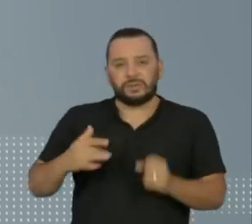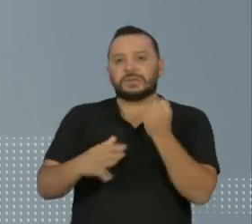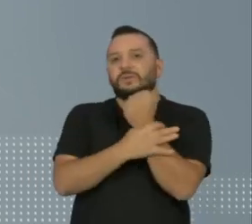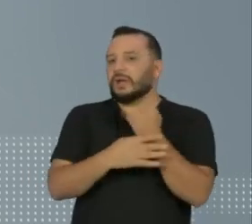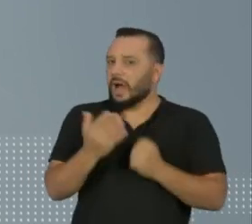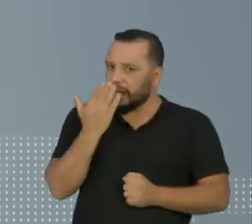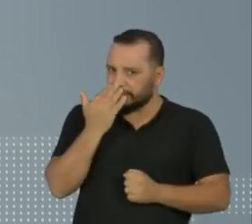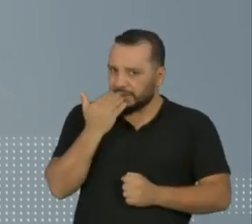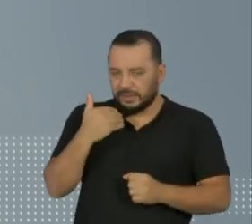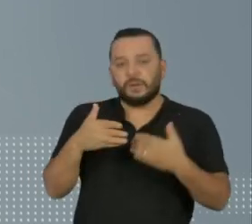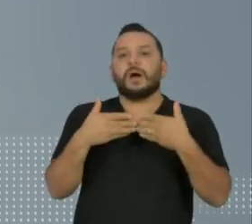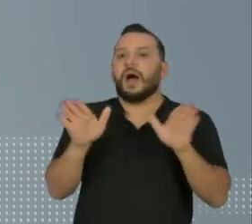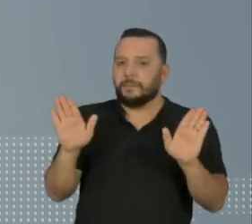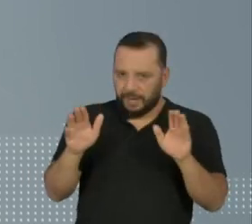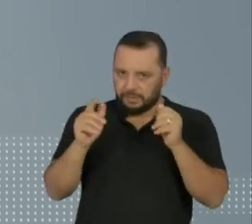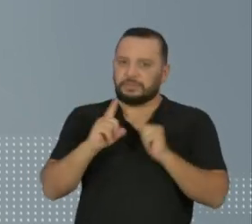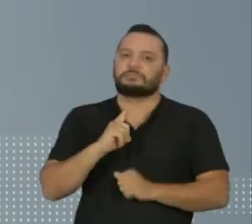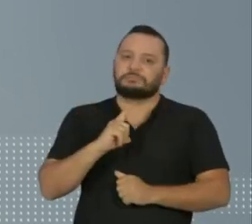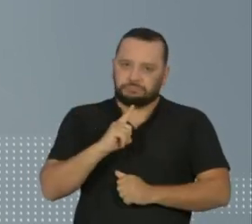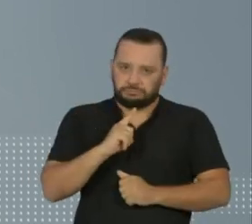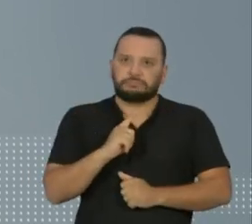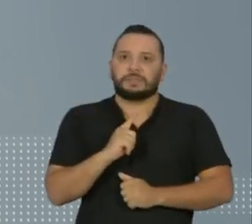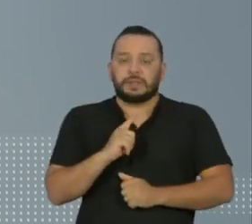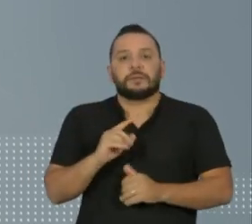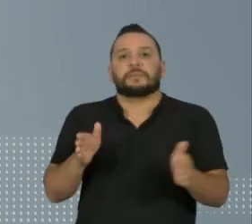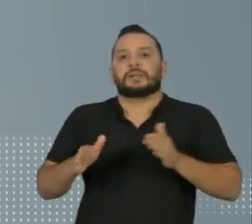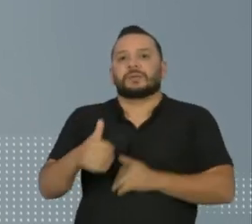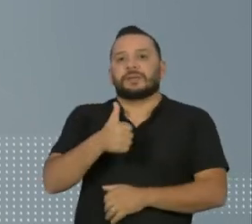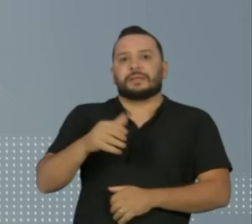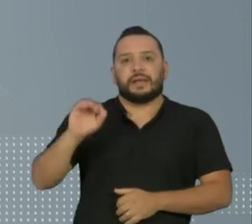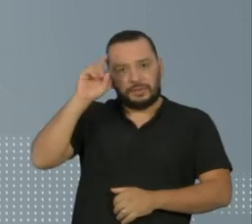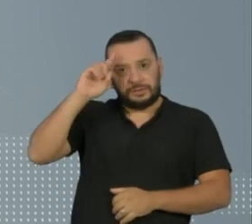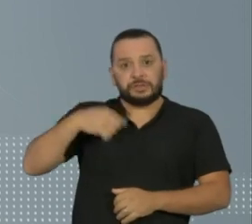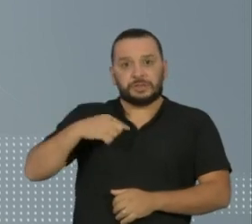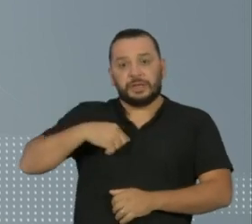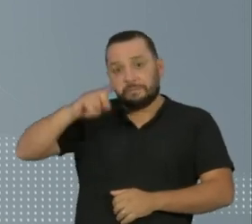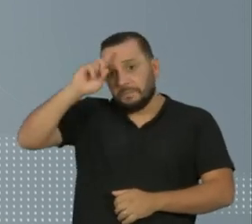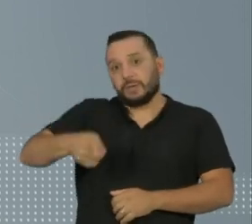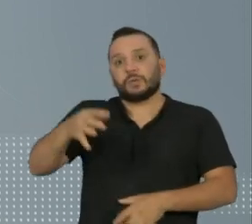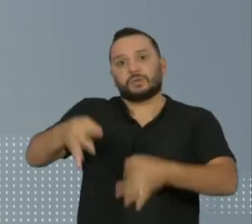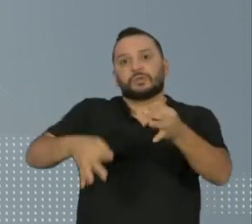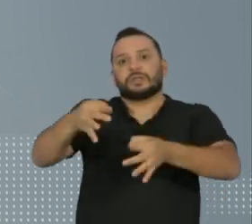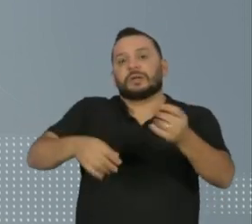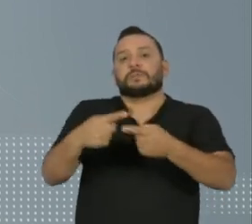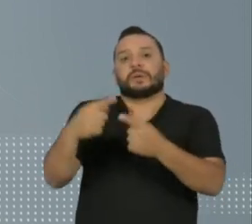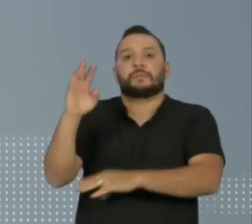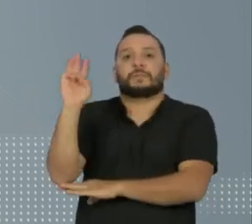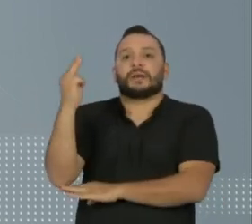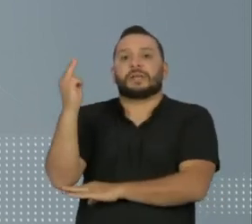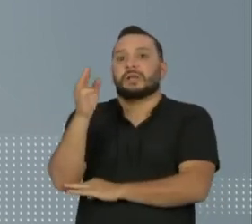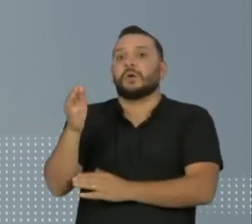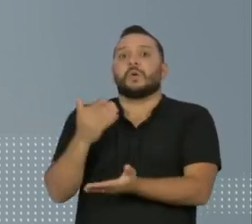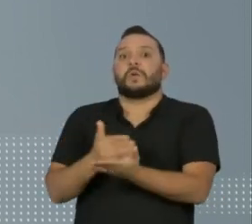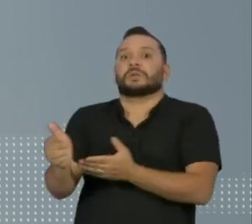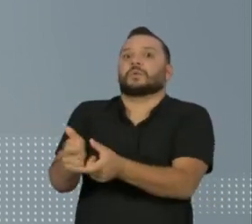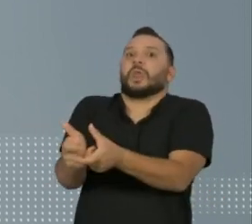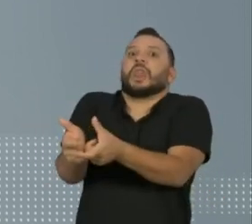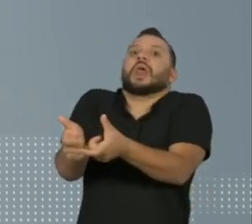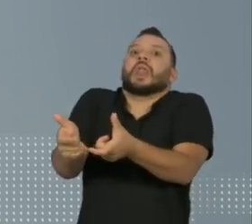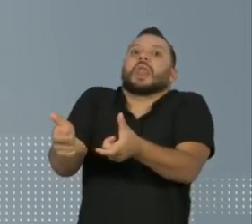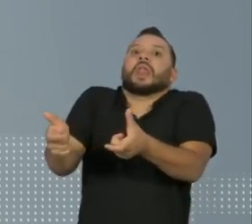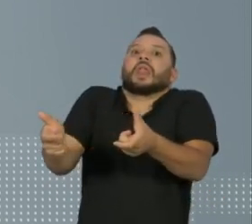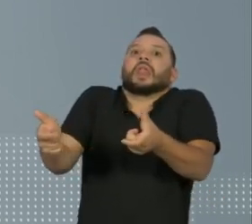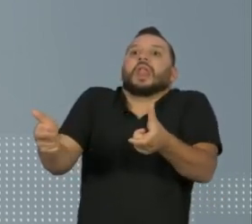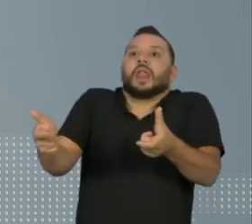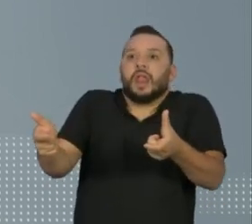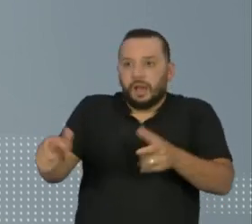alimentação estão mantidas. A medida vale por 10 dias e é uma determinação da Justiça, depois do Maranhão ser apontado como um Estado que tem o